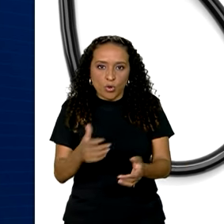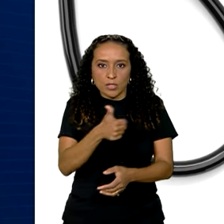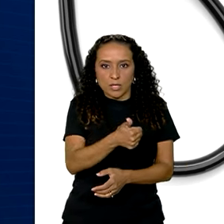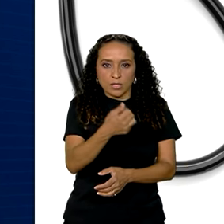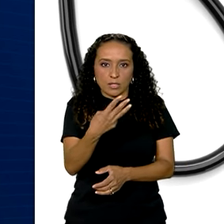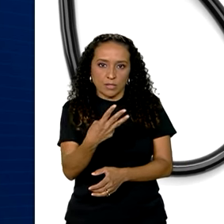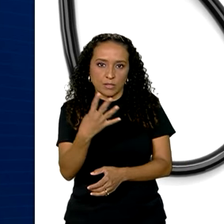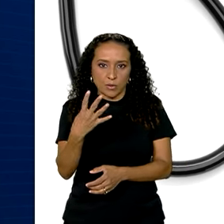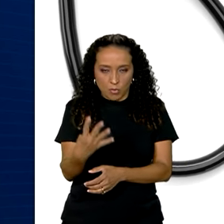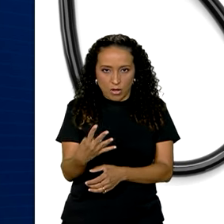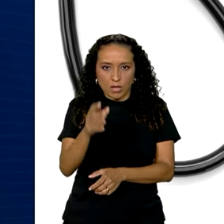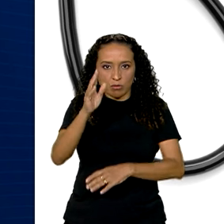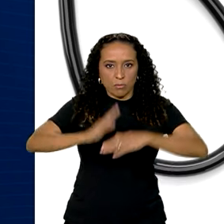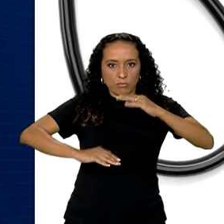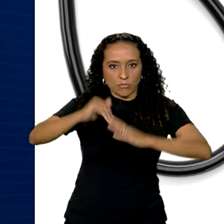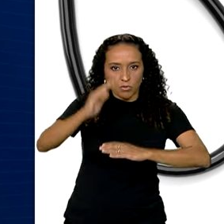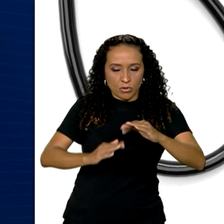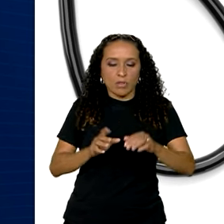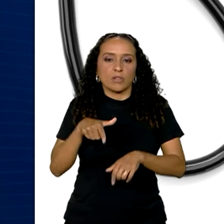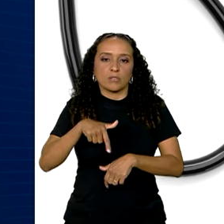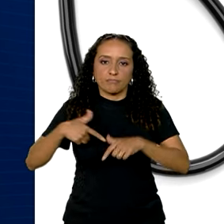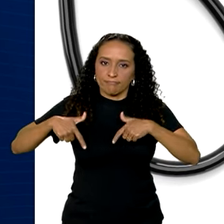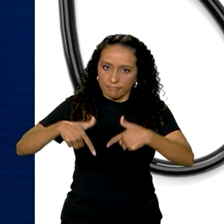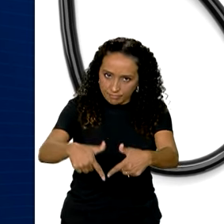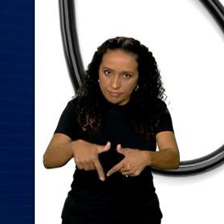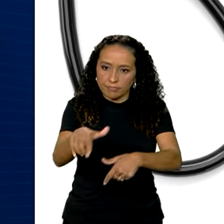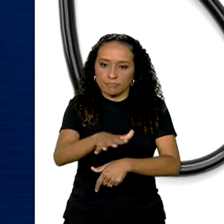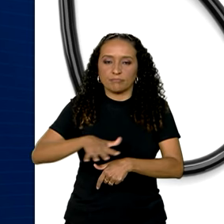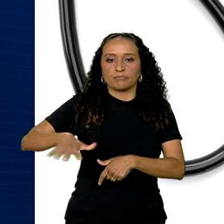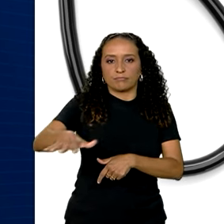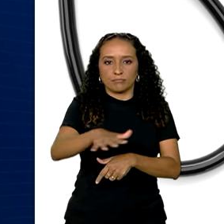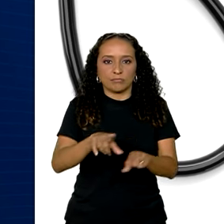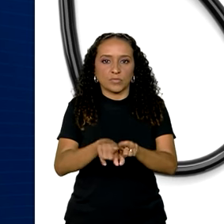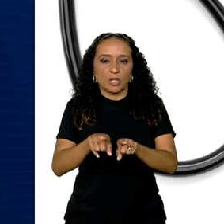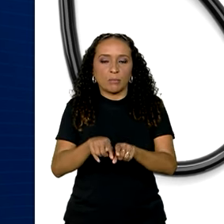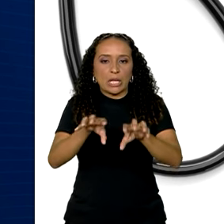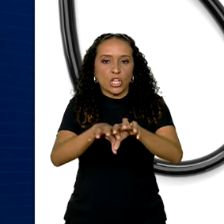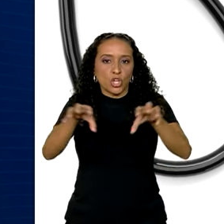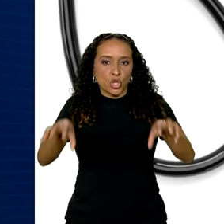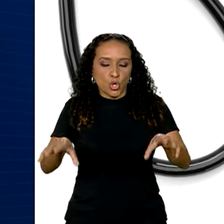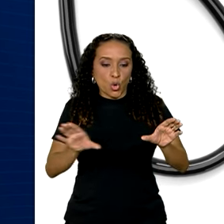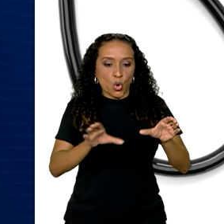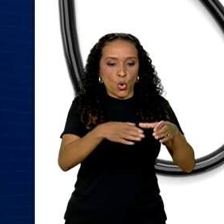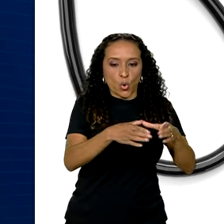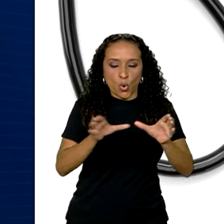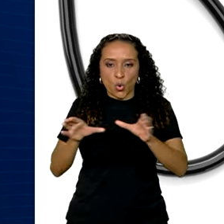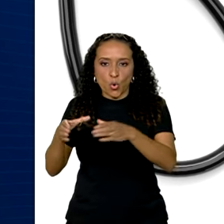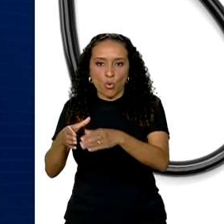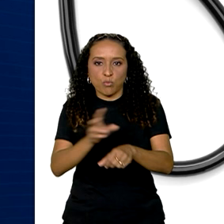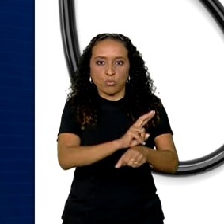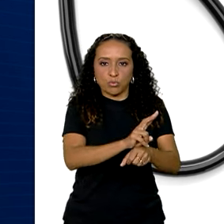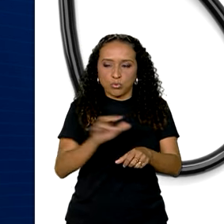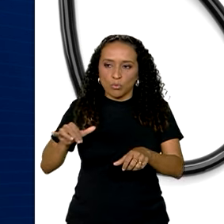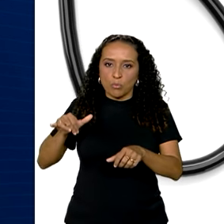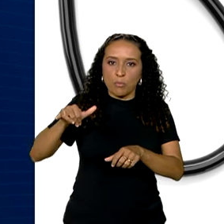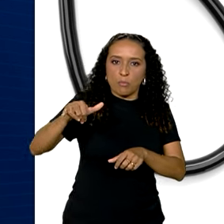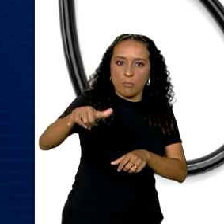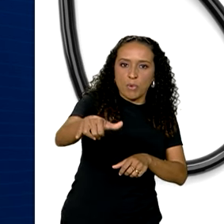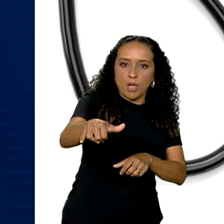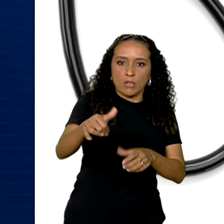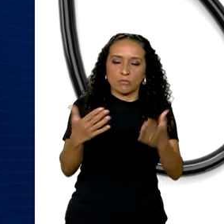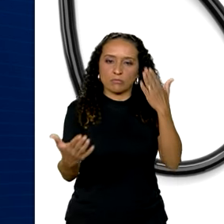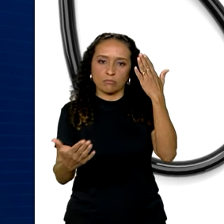134 profissionais estão em atividade na região, divididos em equipes volantes, aeromédicas,